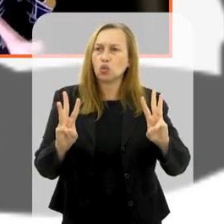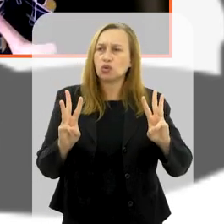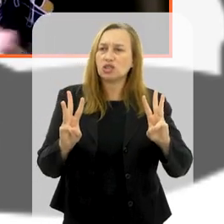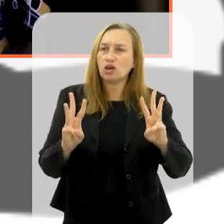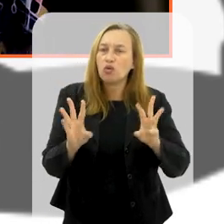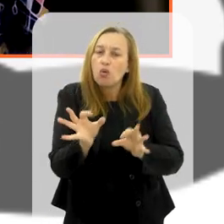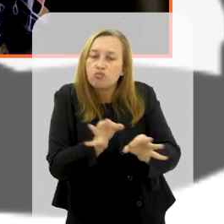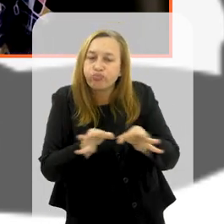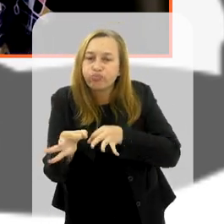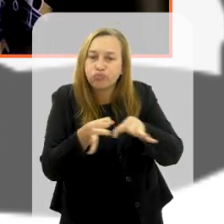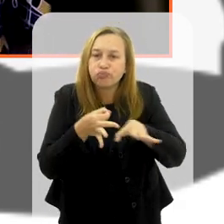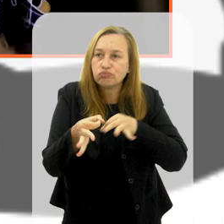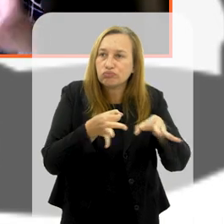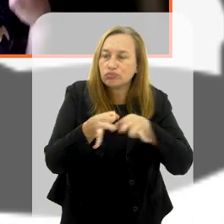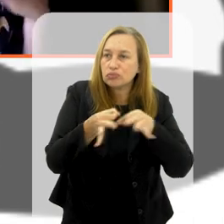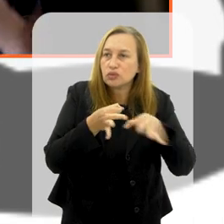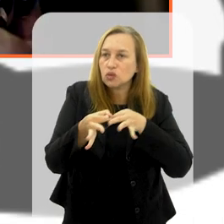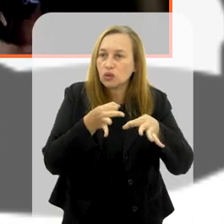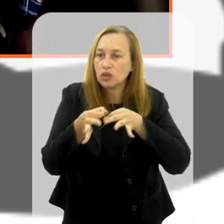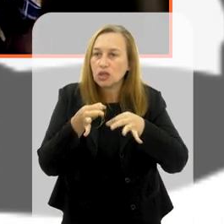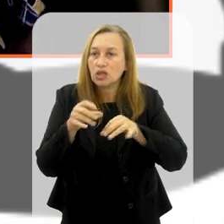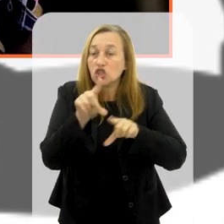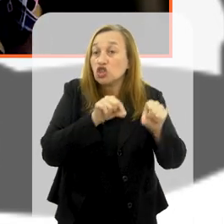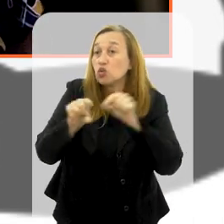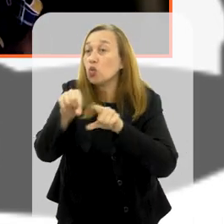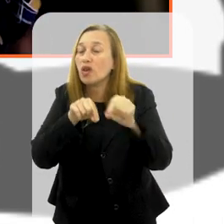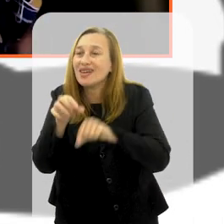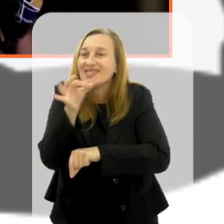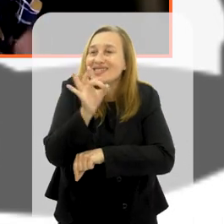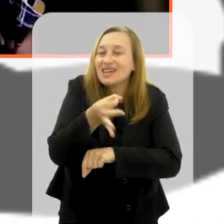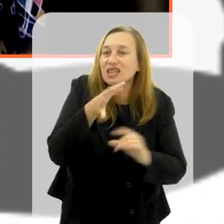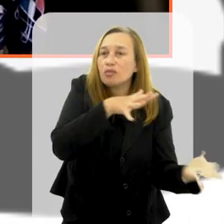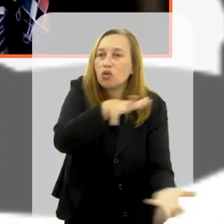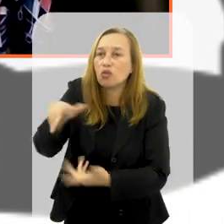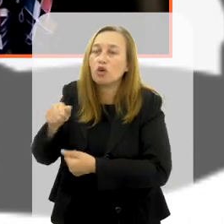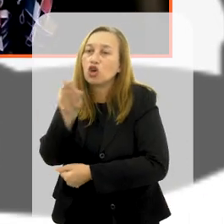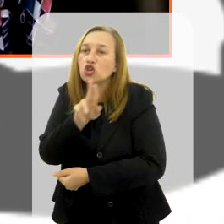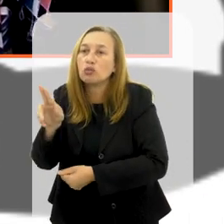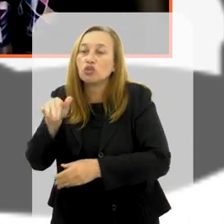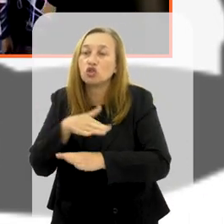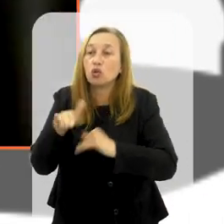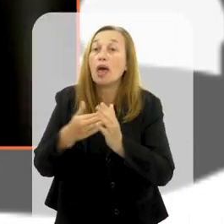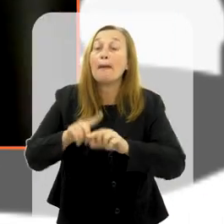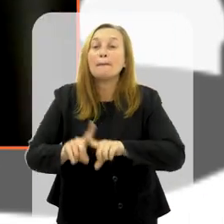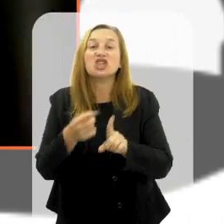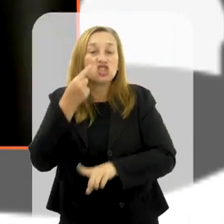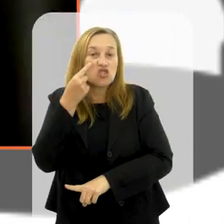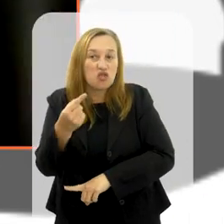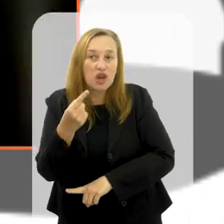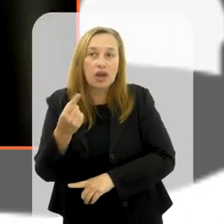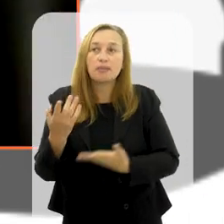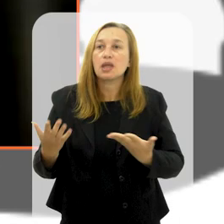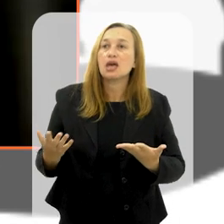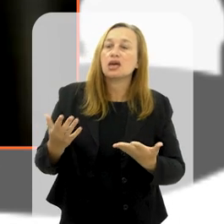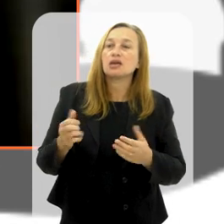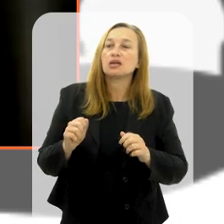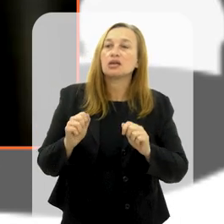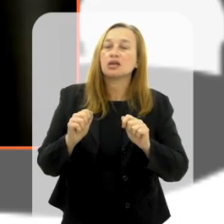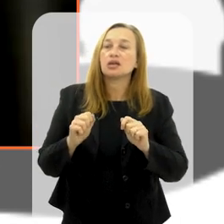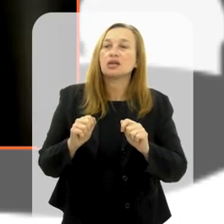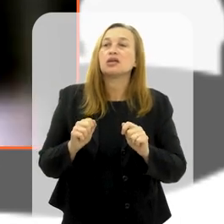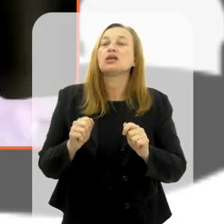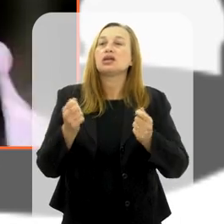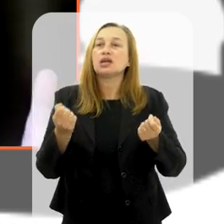protótipo de uma organização que poderia decidir globalmente em nome de todos. Mas a gente vê que, apesar da